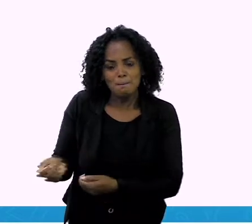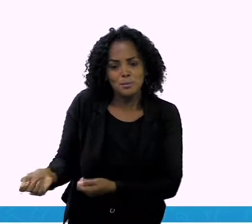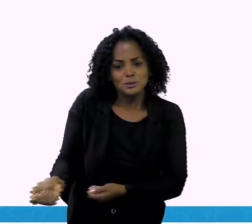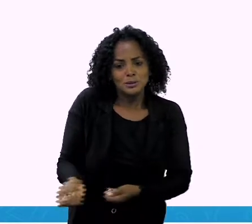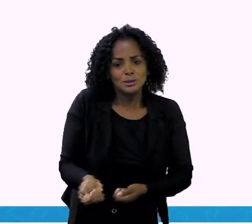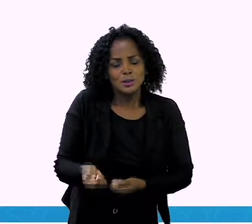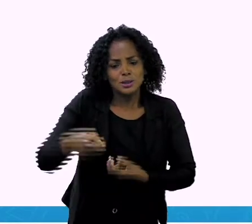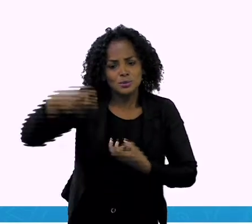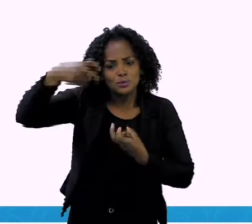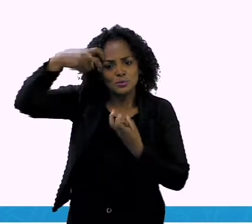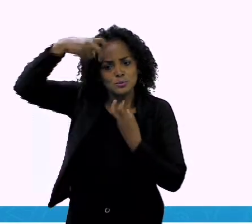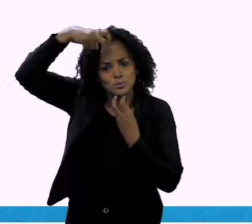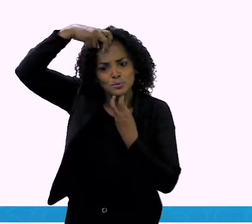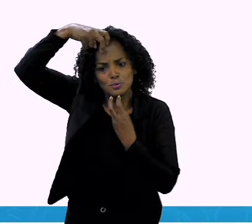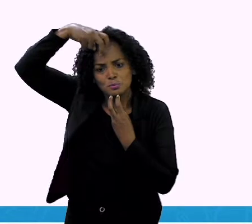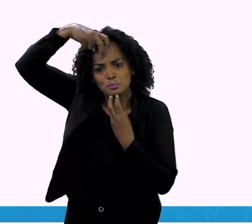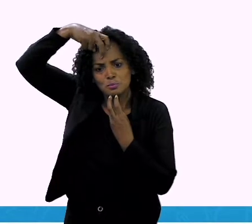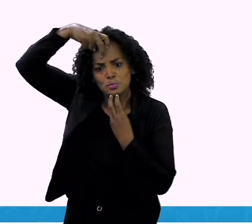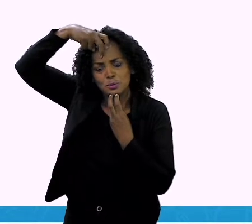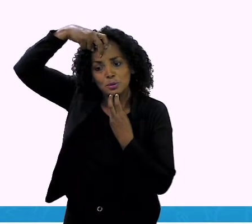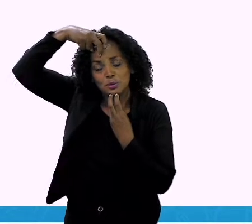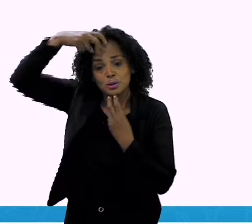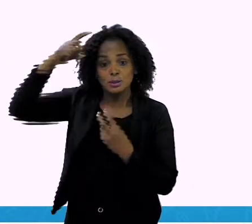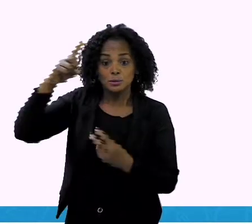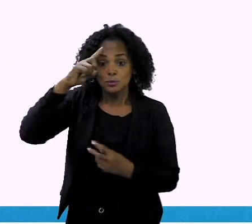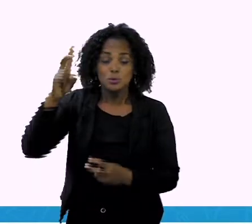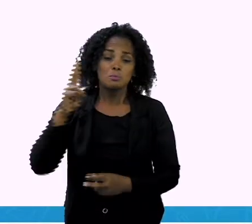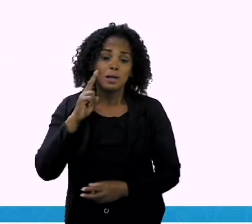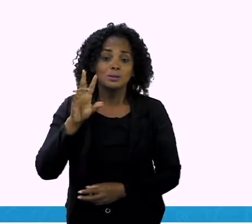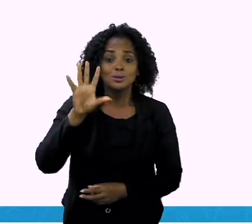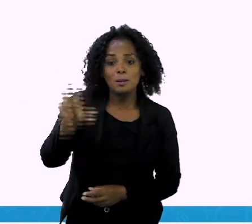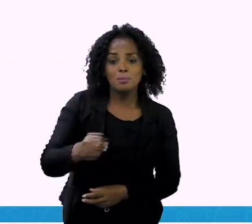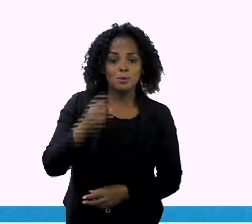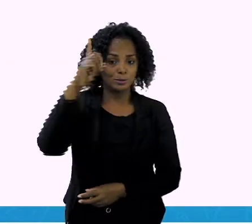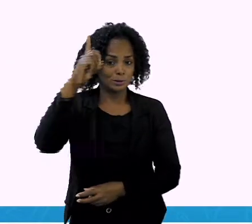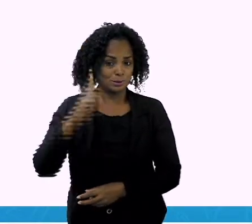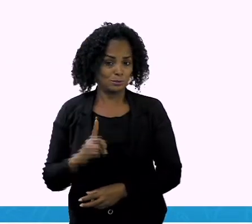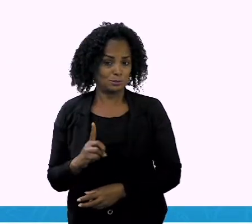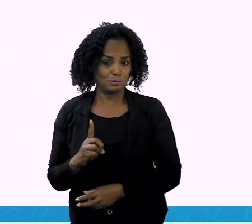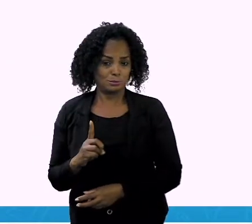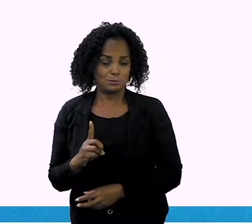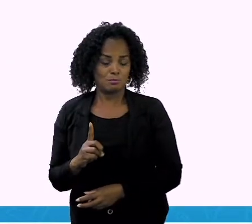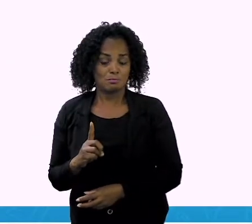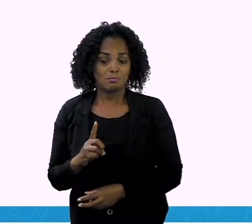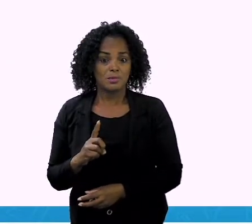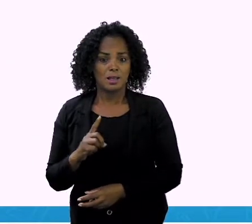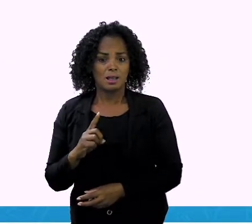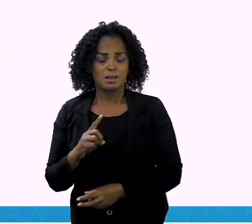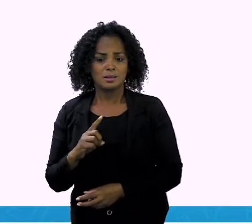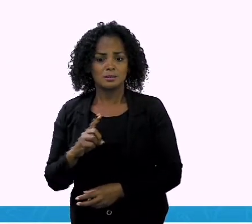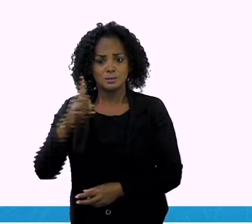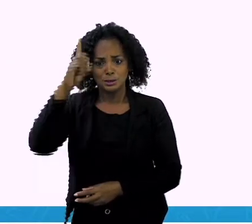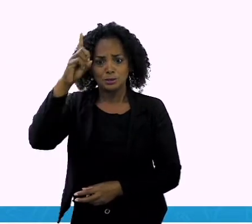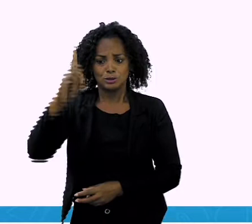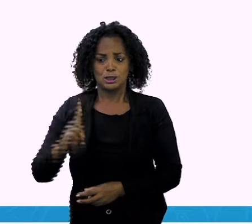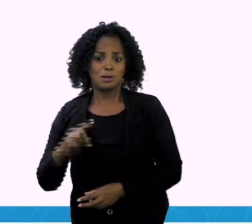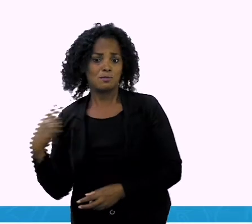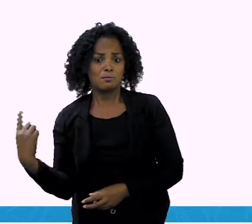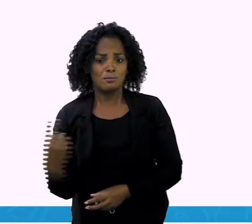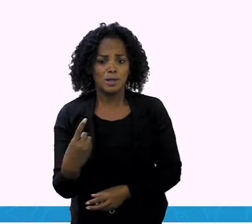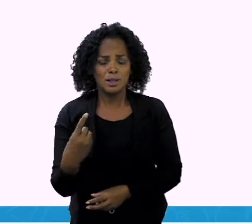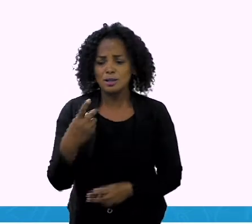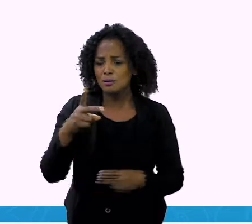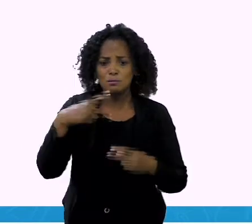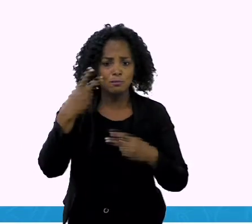Aí, seu Lucas correu e chamou a diretora. Dona Júlia veio e contaram para ela